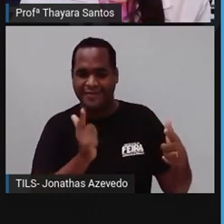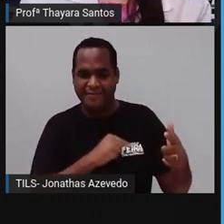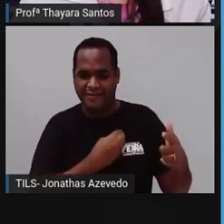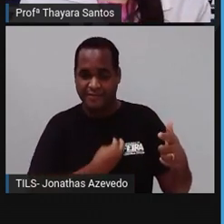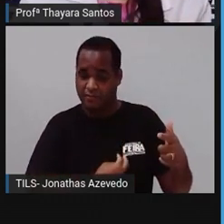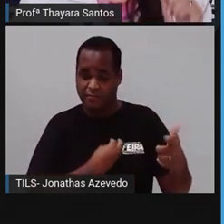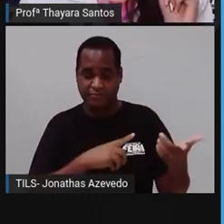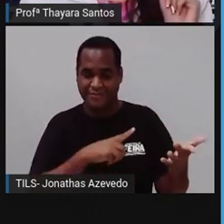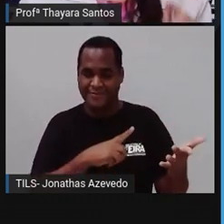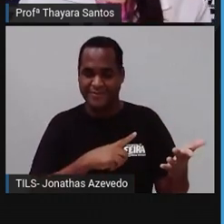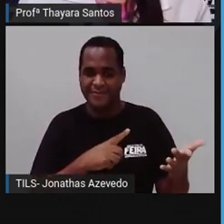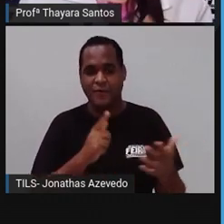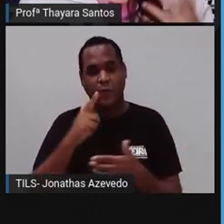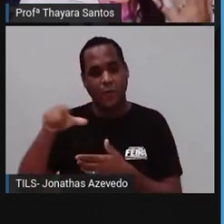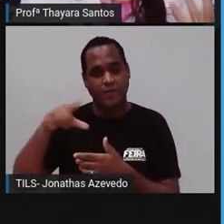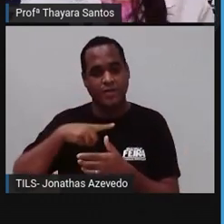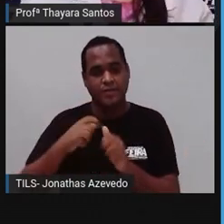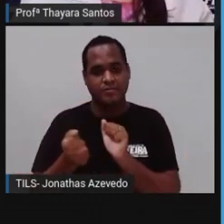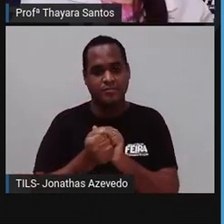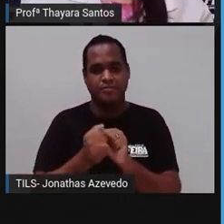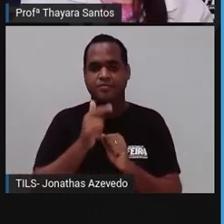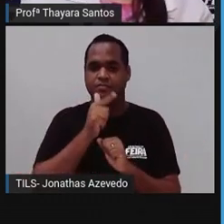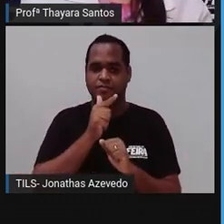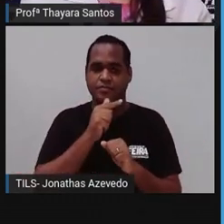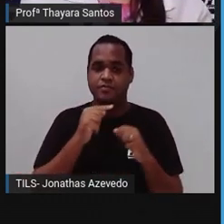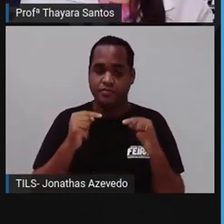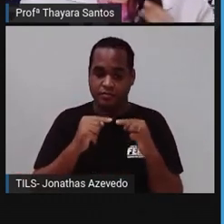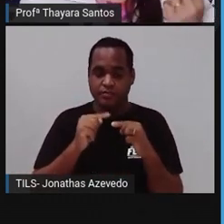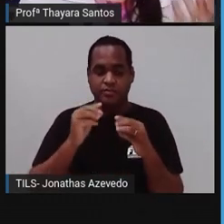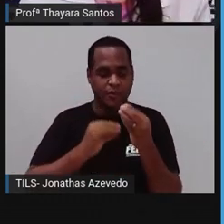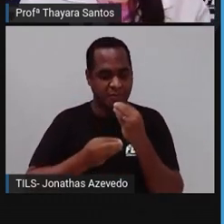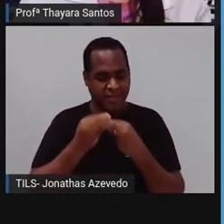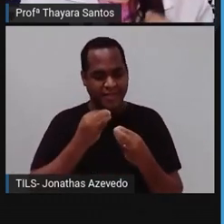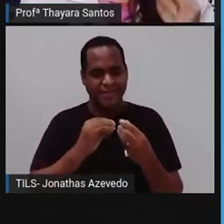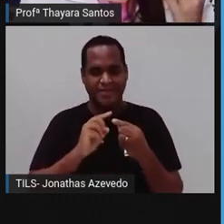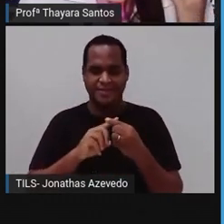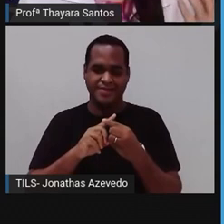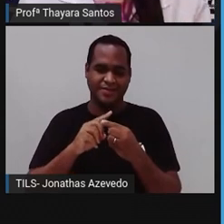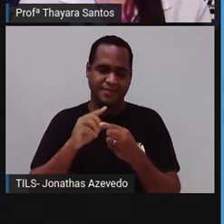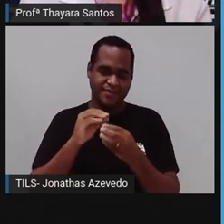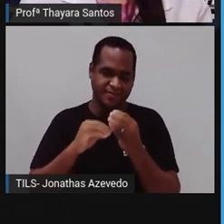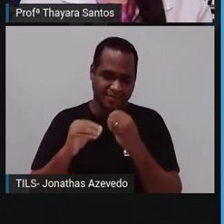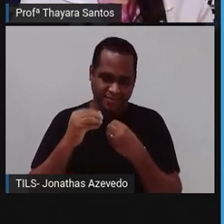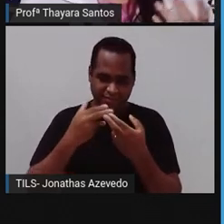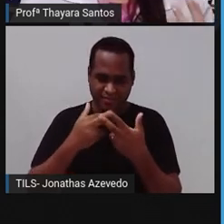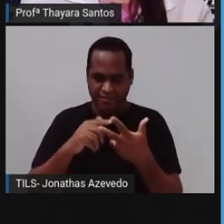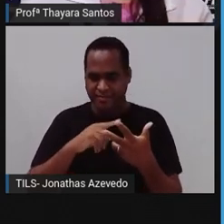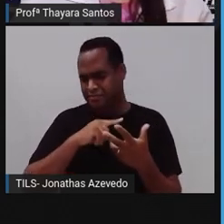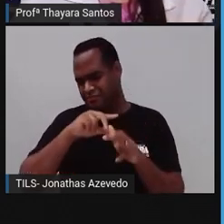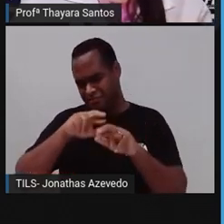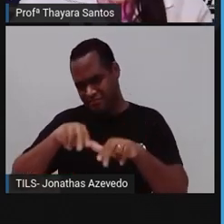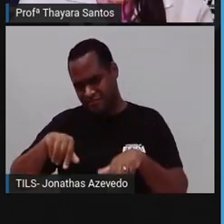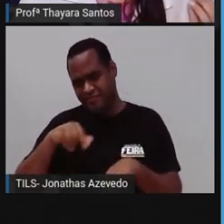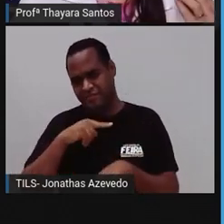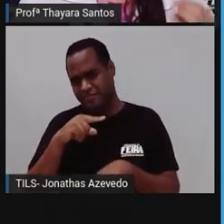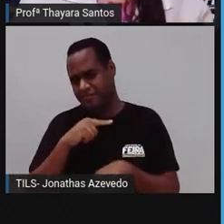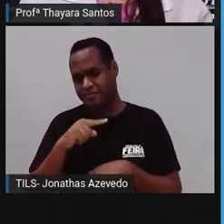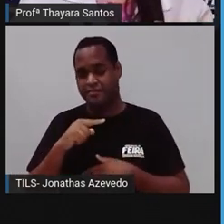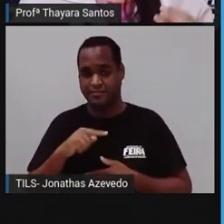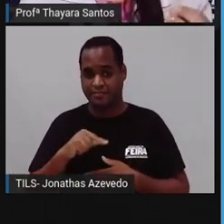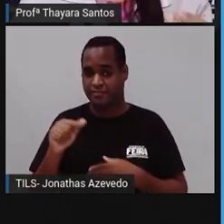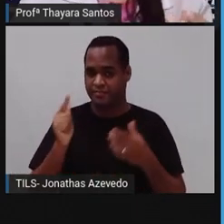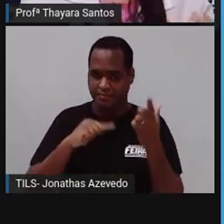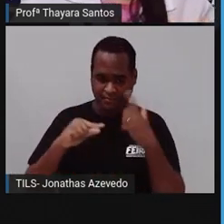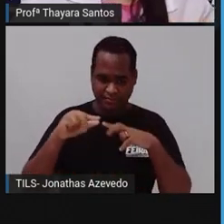E, além disso, junto com a água também vão vir partículas de alimento. Pode ser microalgas, microinvertebrados que vão ter por ali. Então, ele